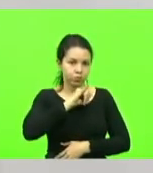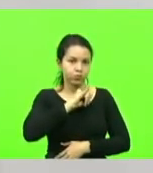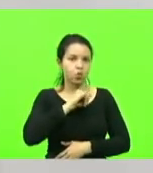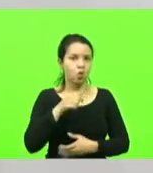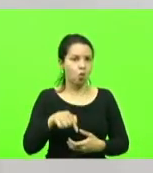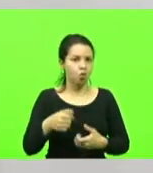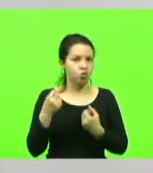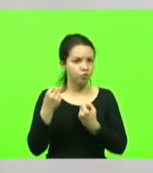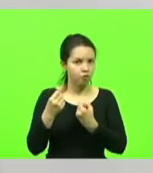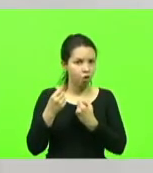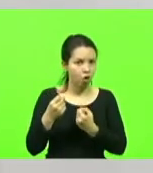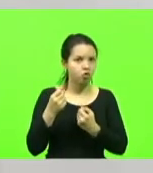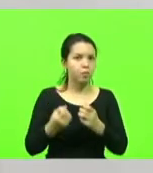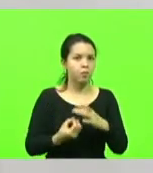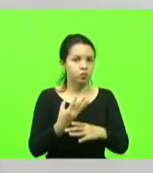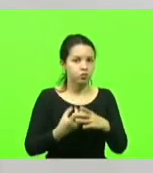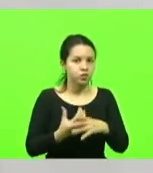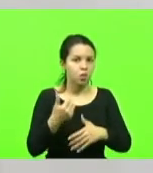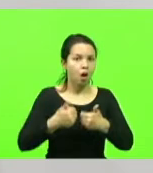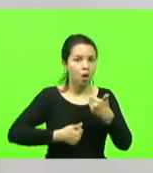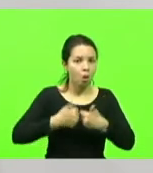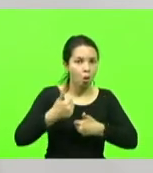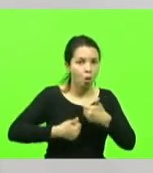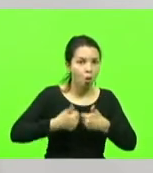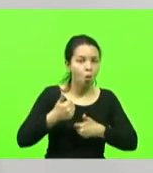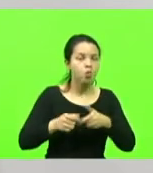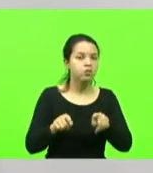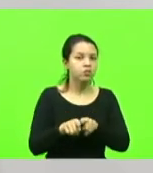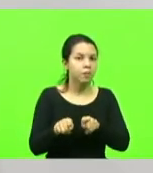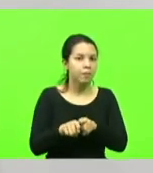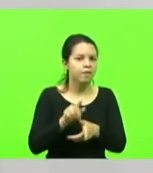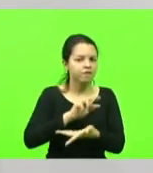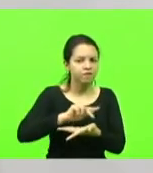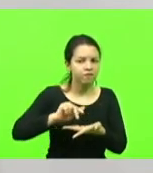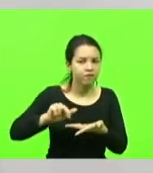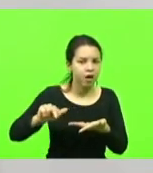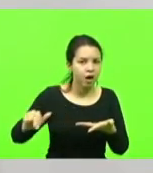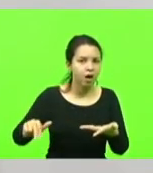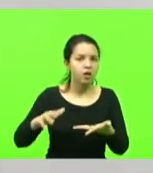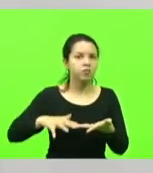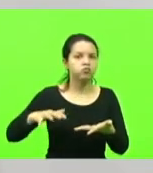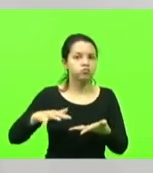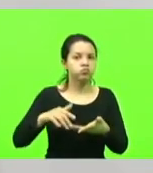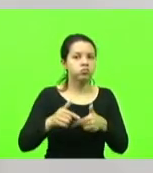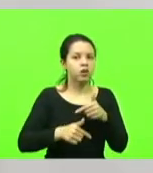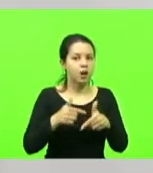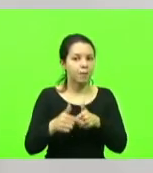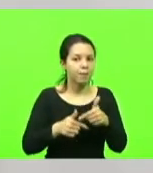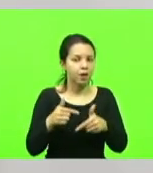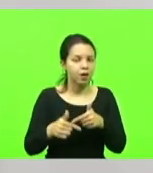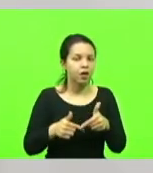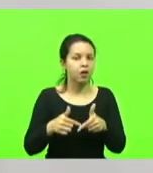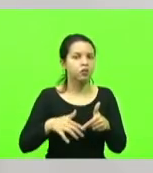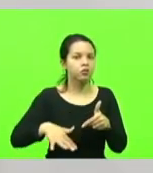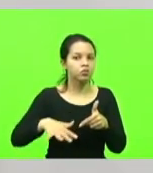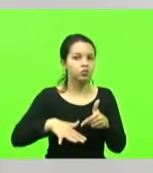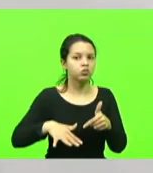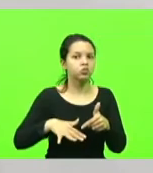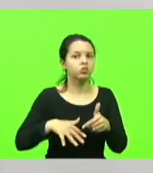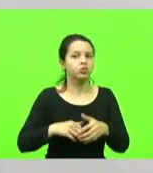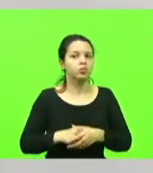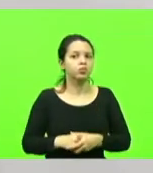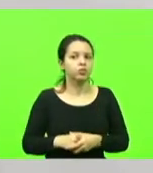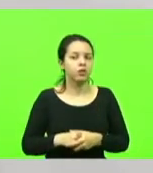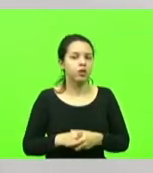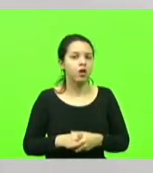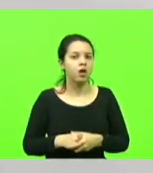arroz e de diversas modalidades de negócios, o tem como patrono da agricultura familiar, pois mesmo